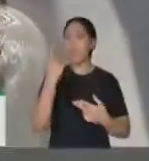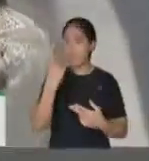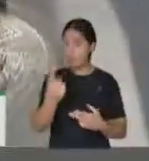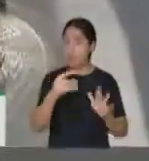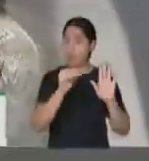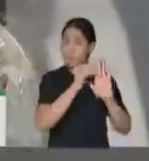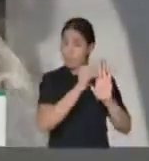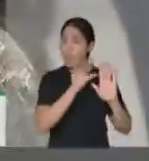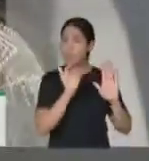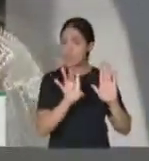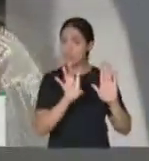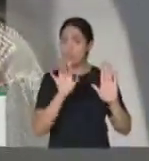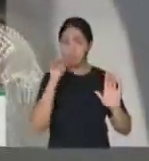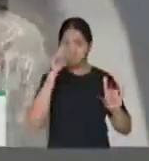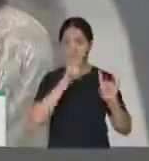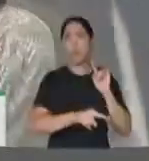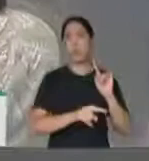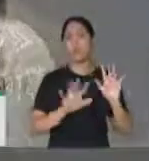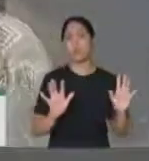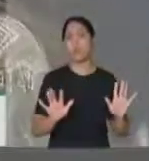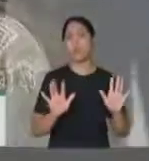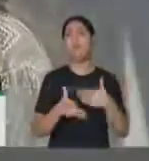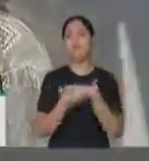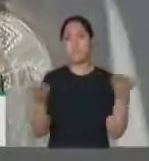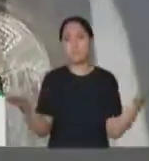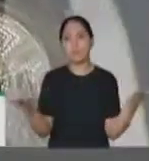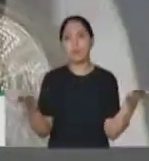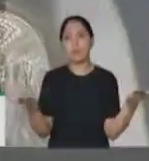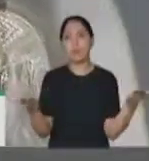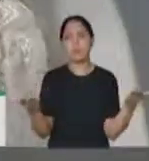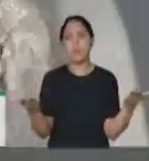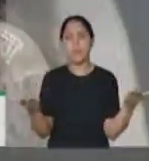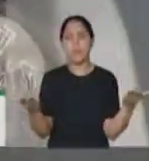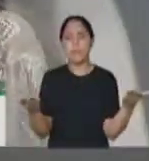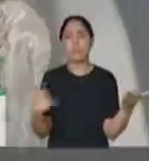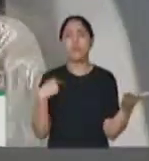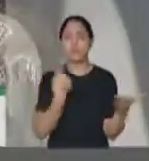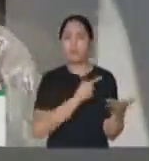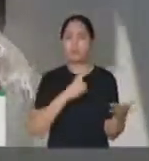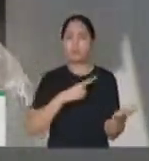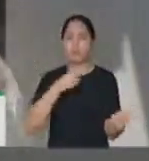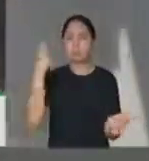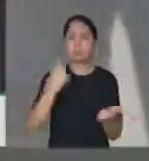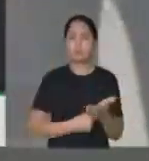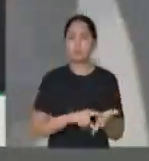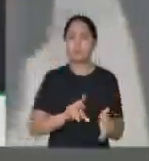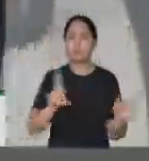resolução e encaminhamos à mesa uma posição externada na reunião de líderes, porque nós temos palavra diferente do líder do governo.